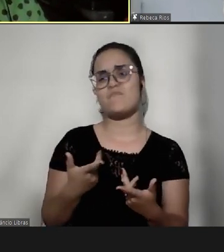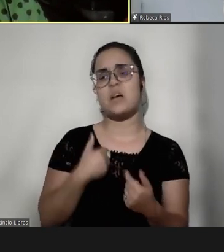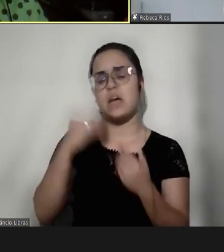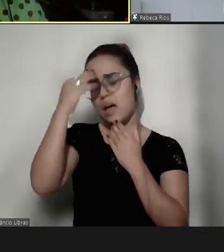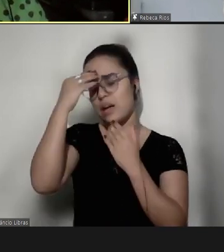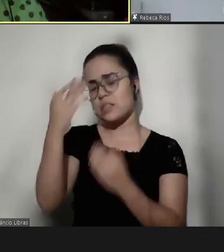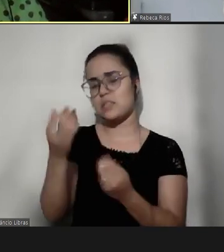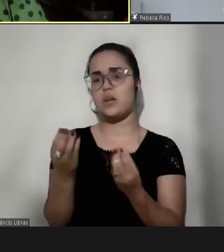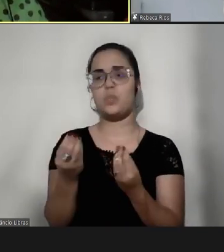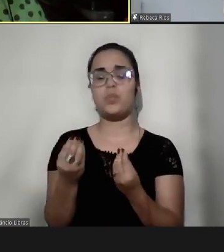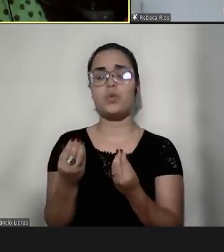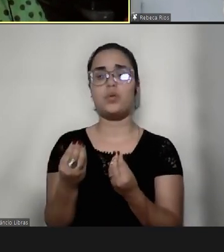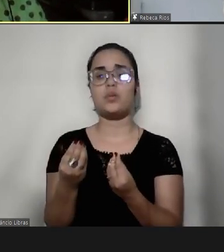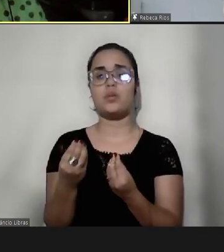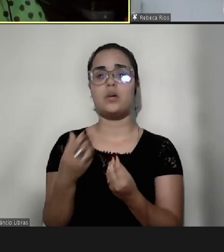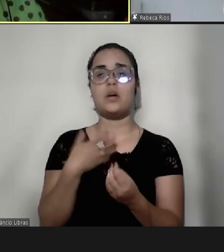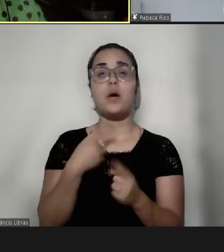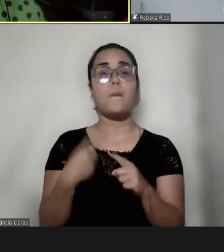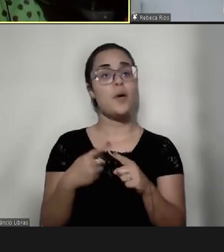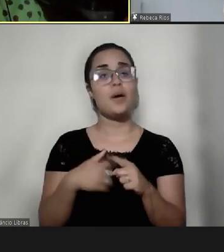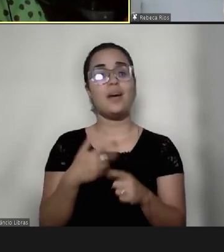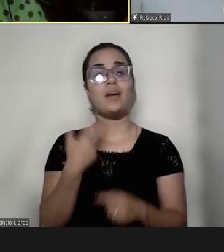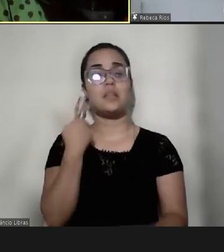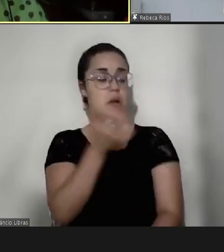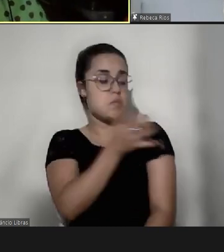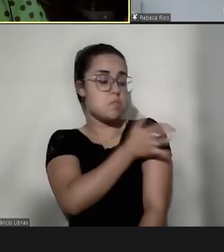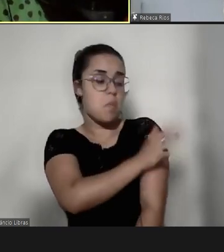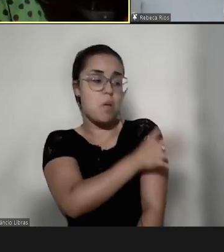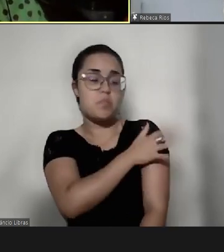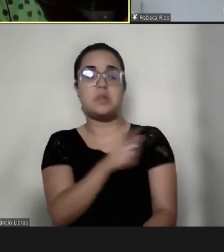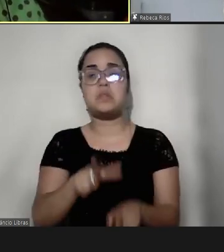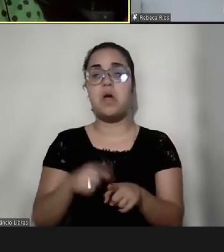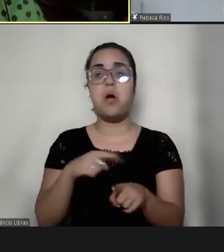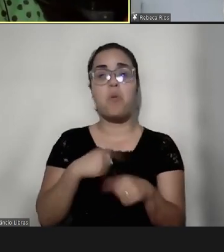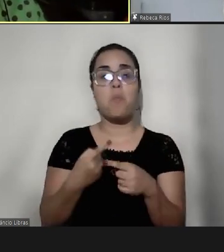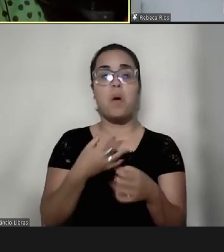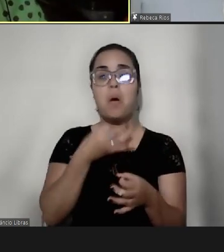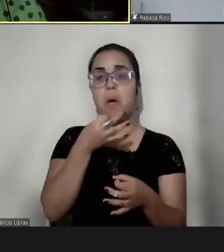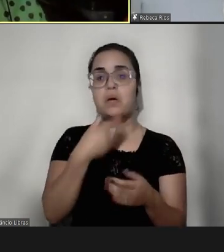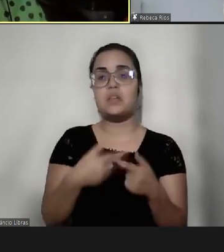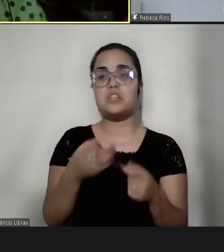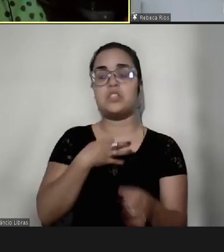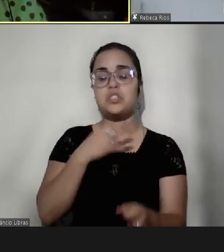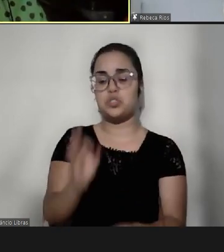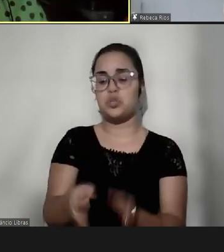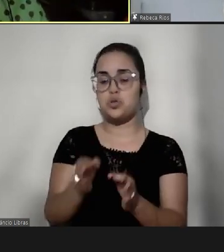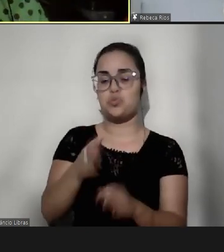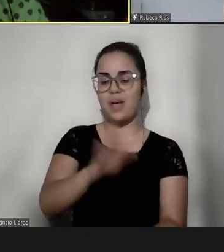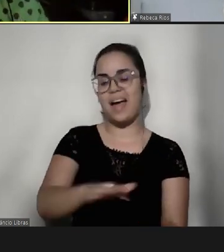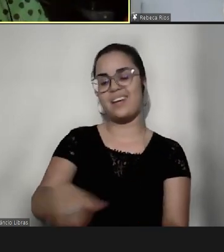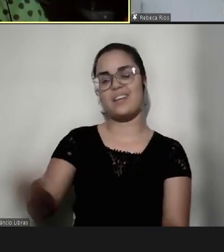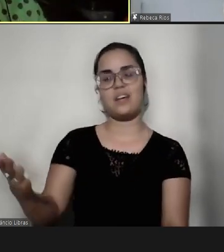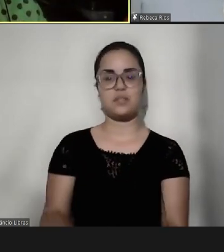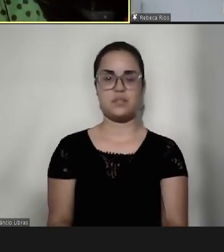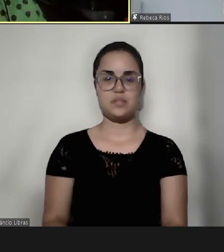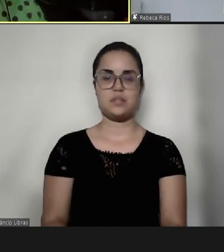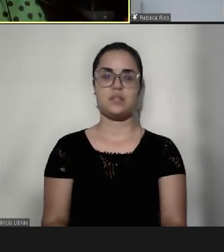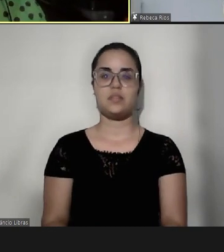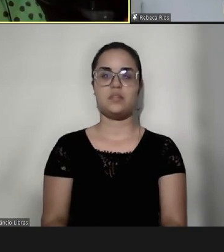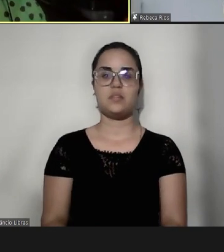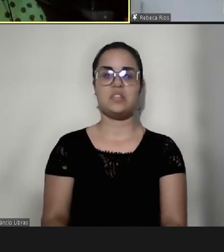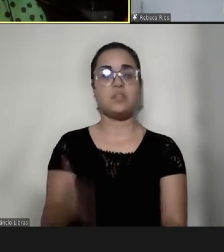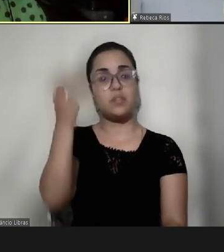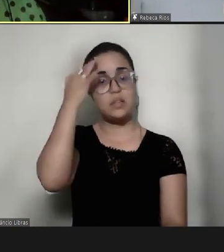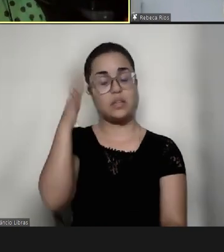muito, eu falei, gente, estão sendo excluídas por algum motivo, e a gente fica julgando a criança sem entender o